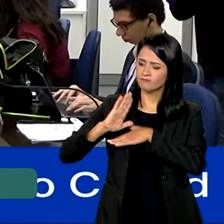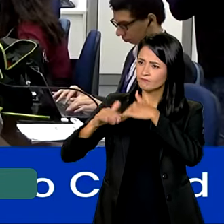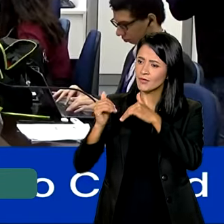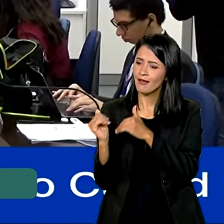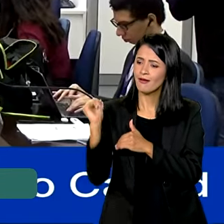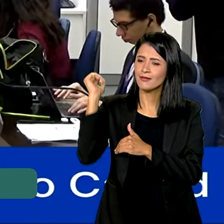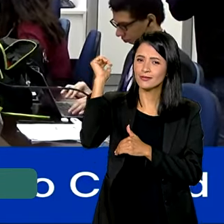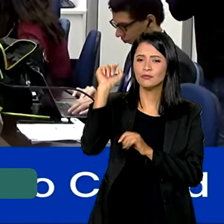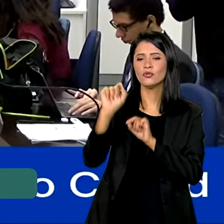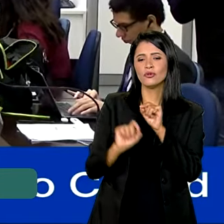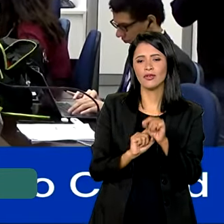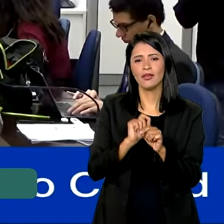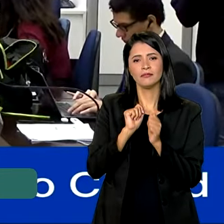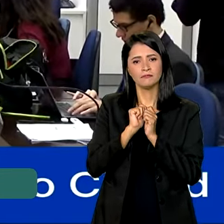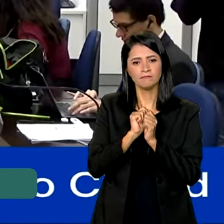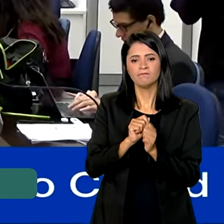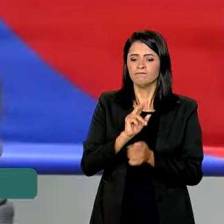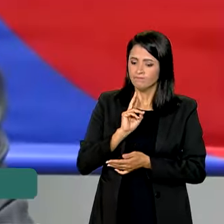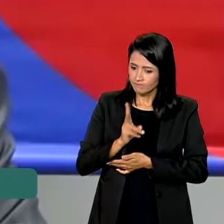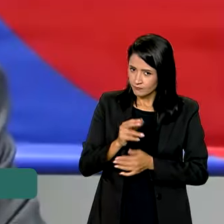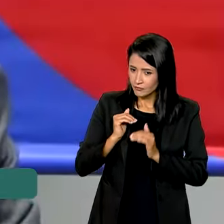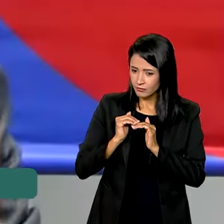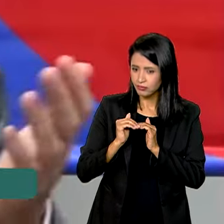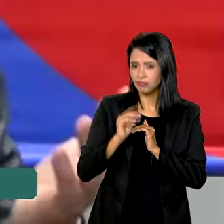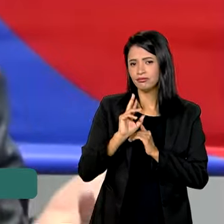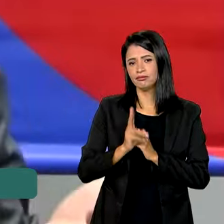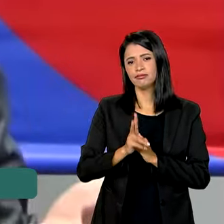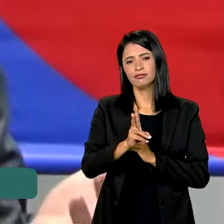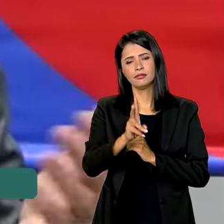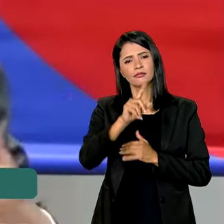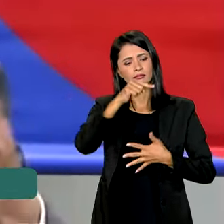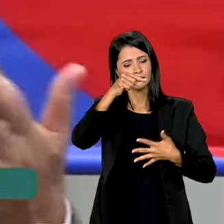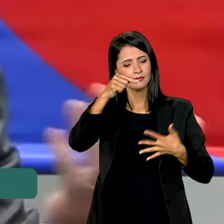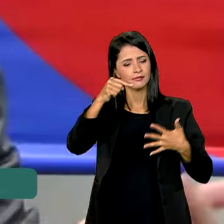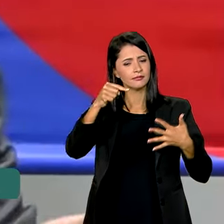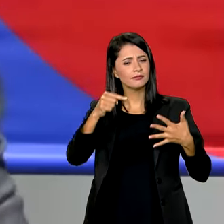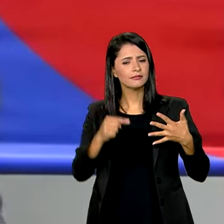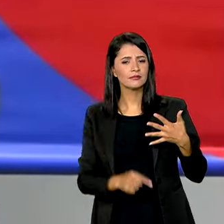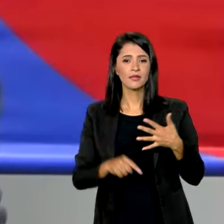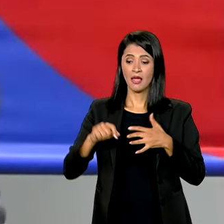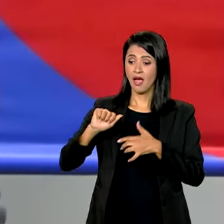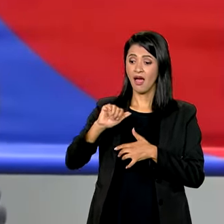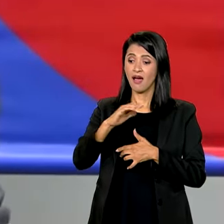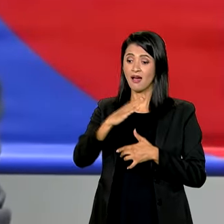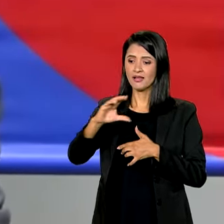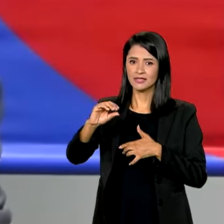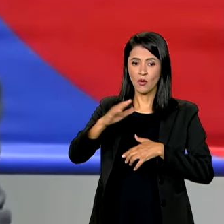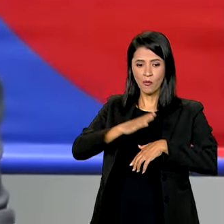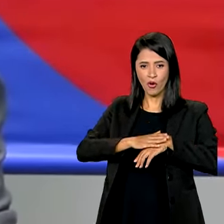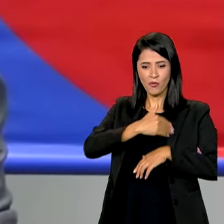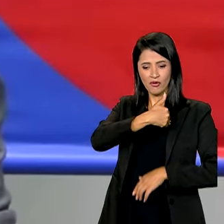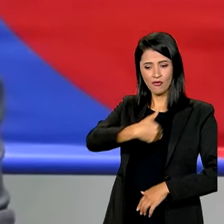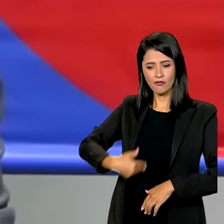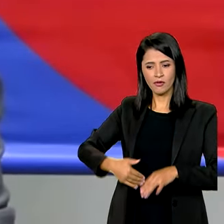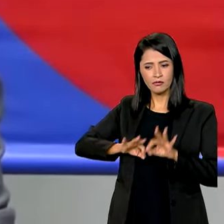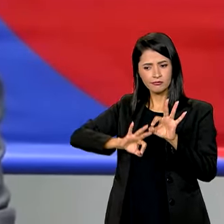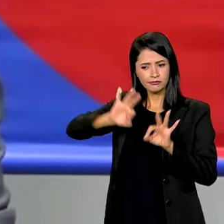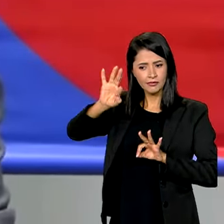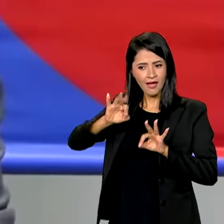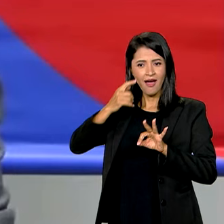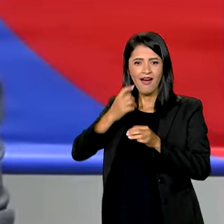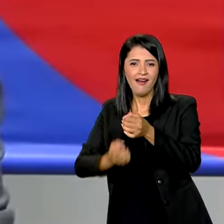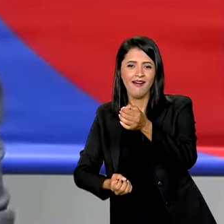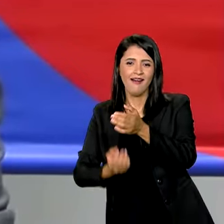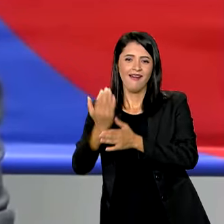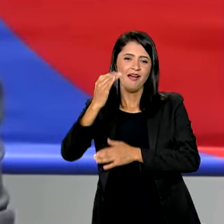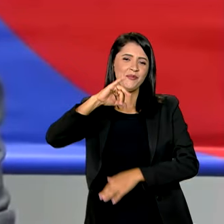acima de tudo, consistente. É um conjunto de ações planejadas do governo que tem gerado as